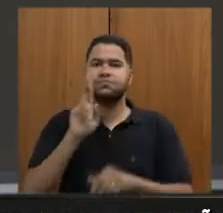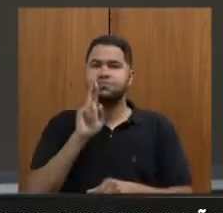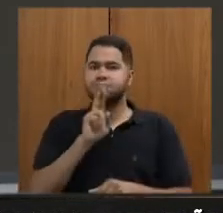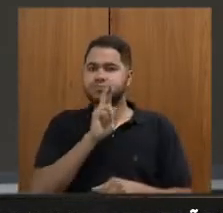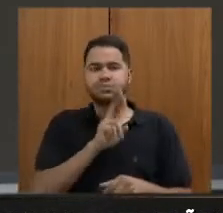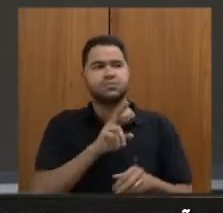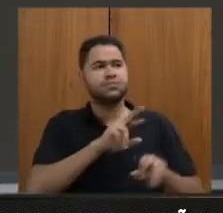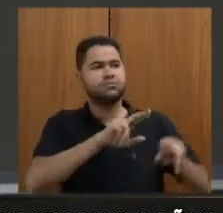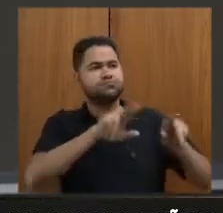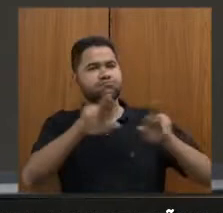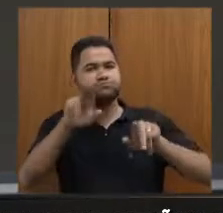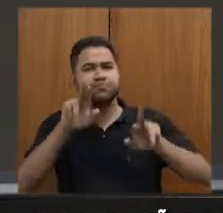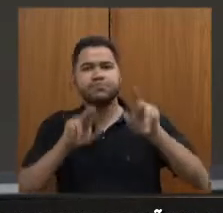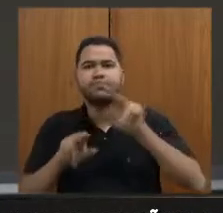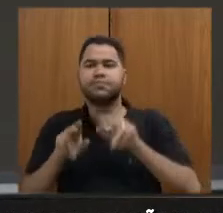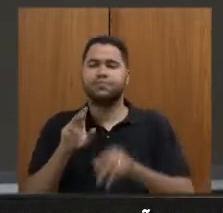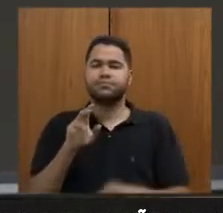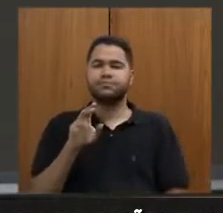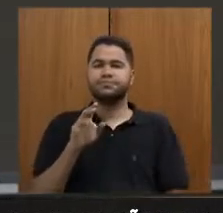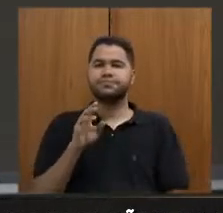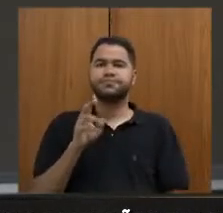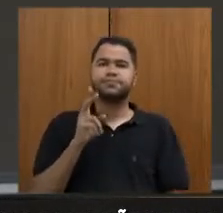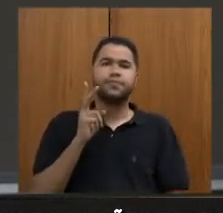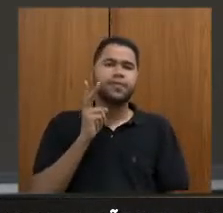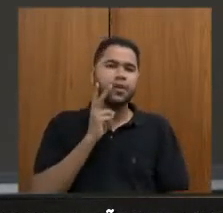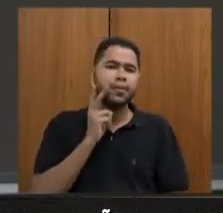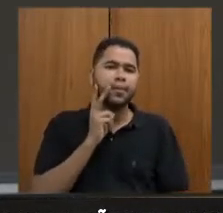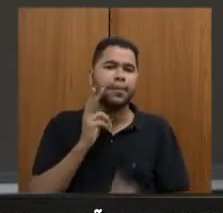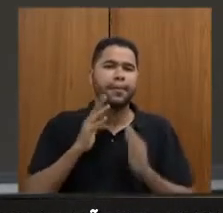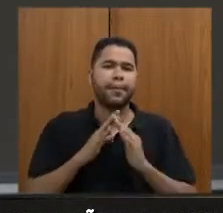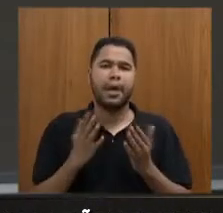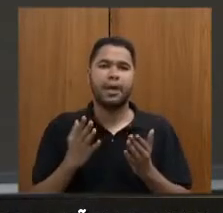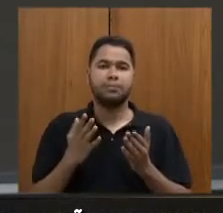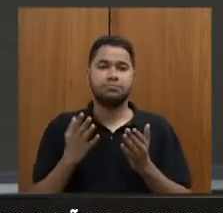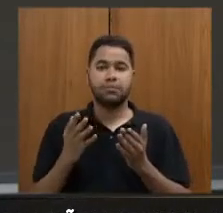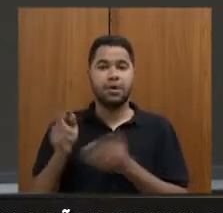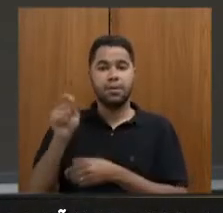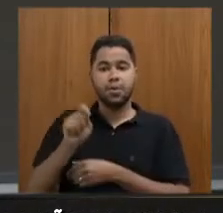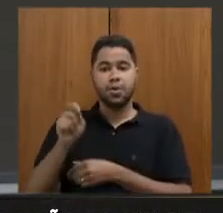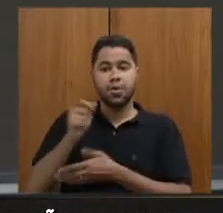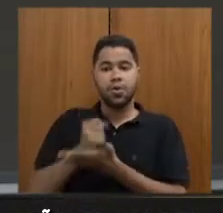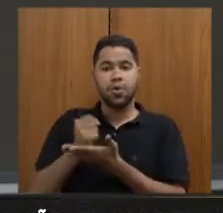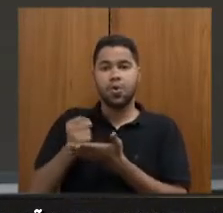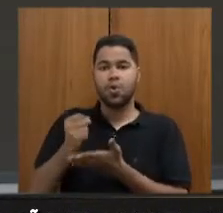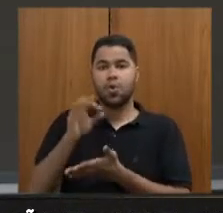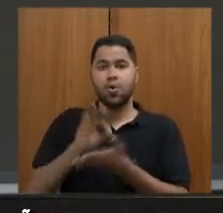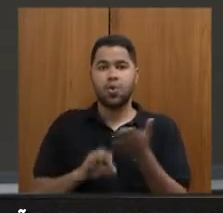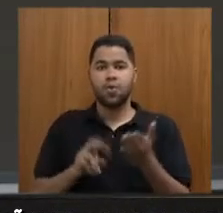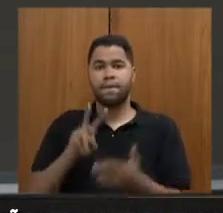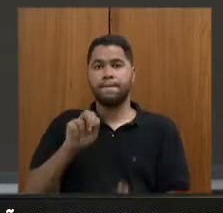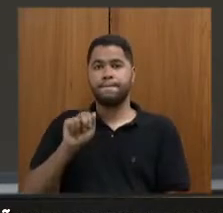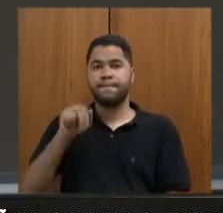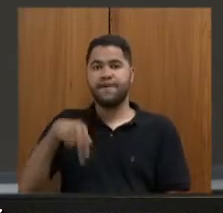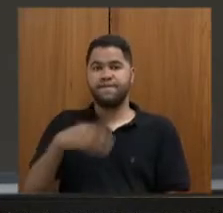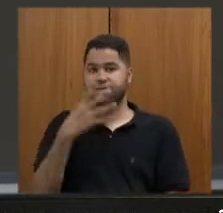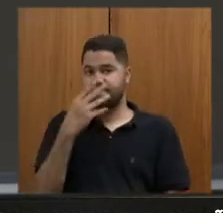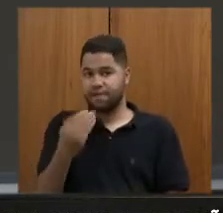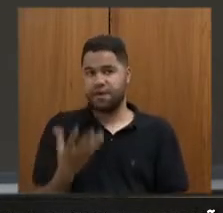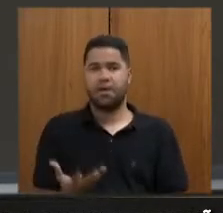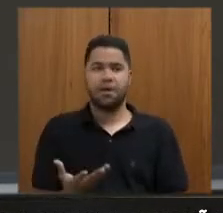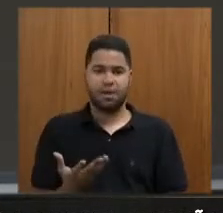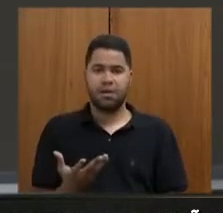vários bares diferentes. Eles não poderiam se juntar em uma associação para contratar uma van que transporte os funcionários